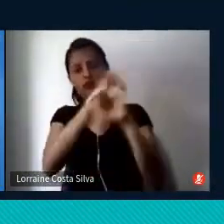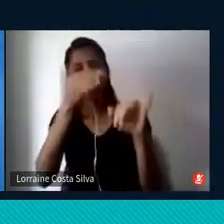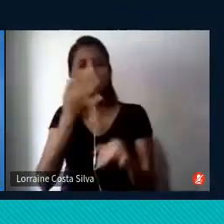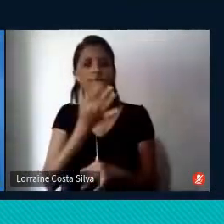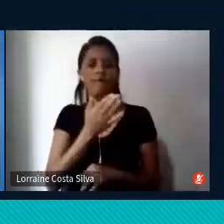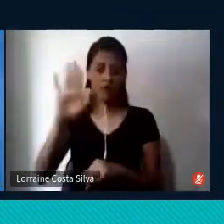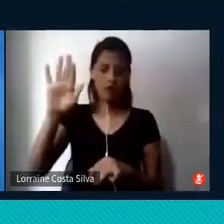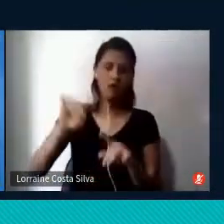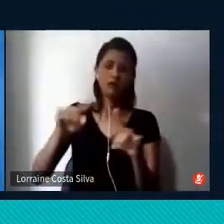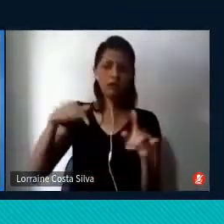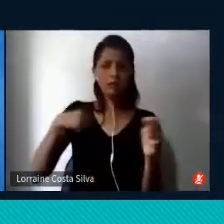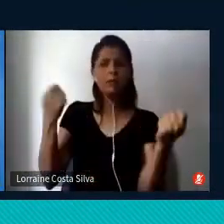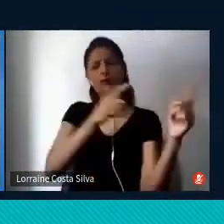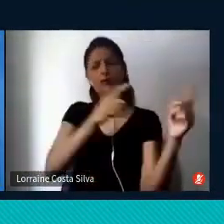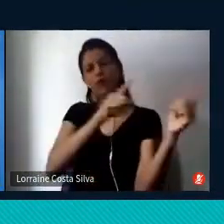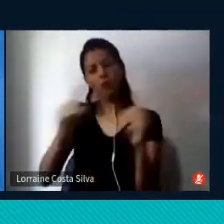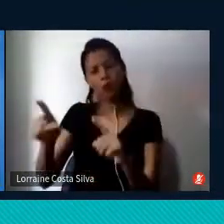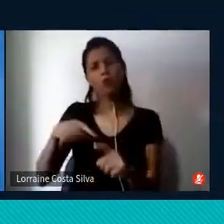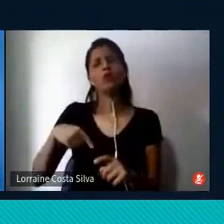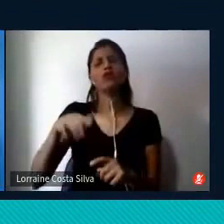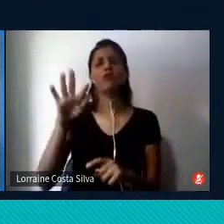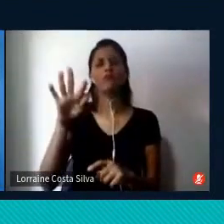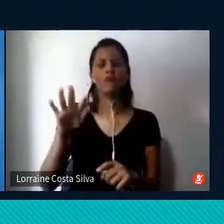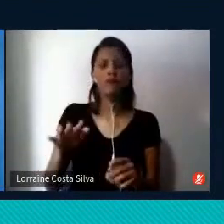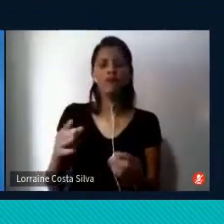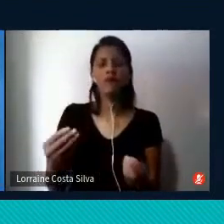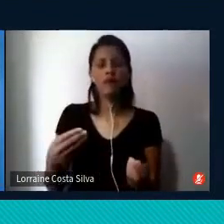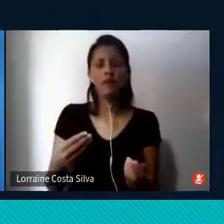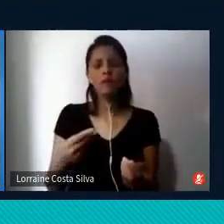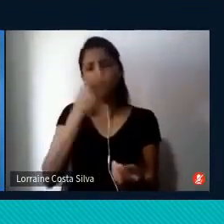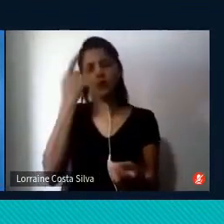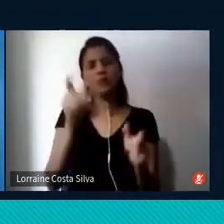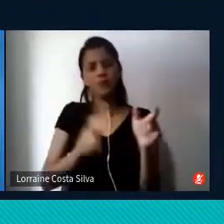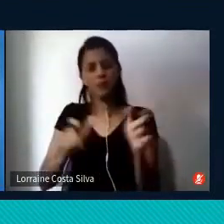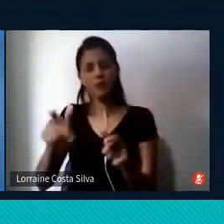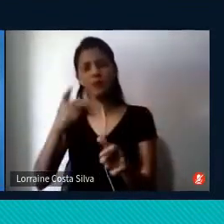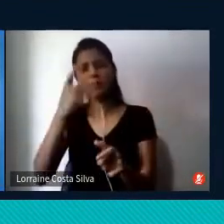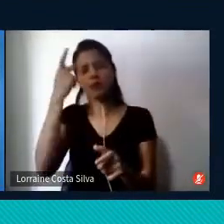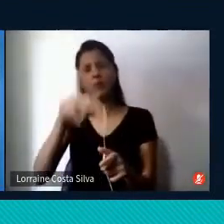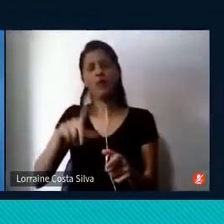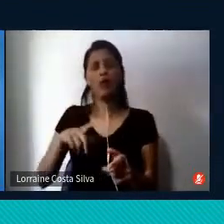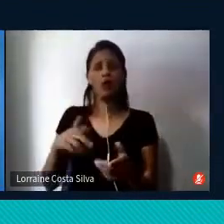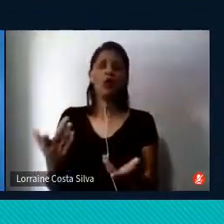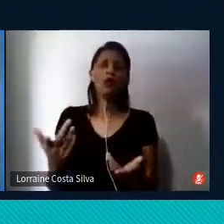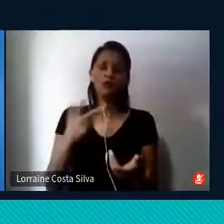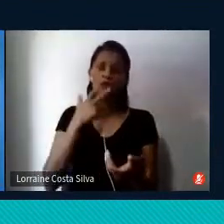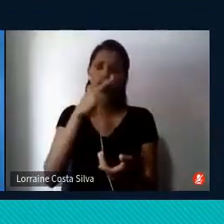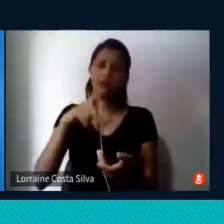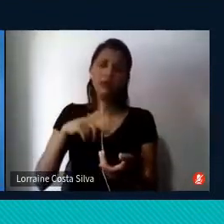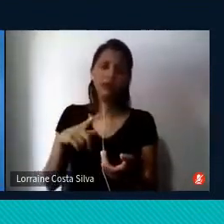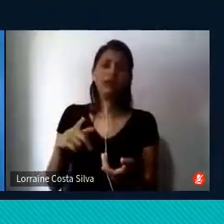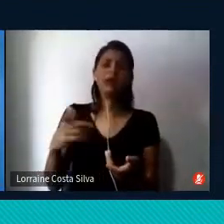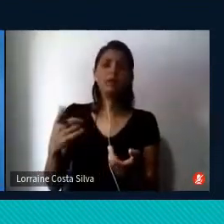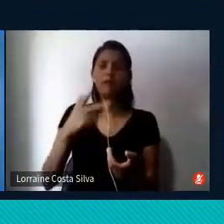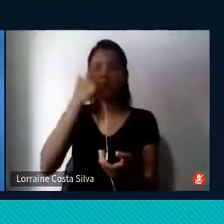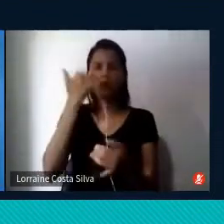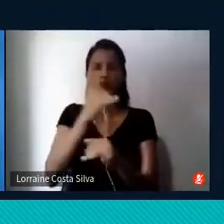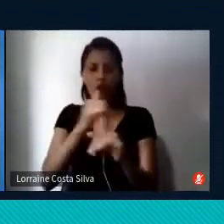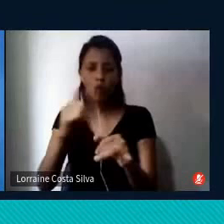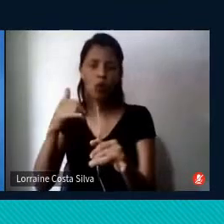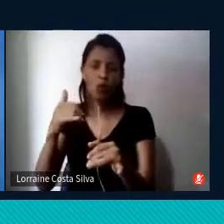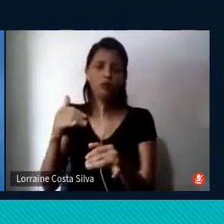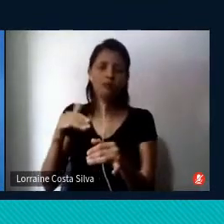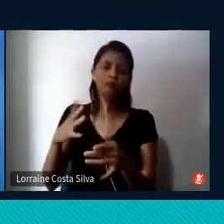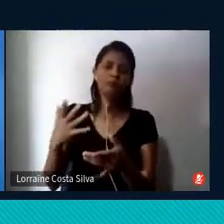conjunto de atores sociais, que eu vou chamar aqui de empreendedores de causa, vão começar a atuar na agenda